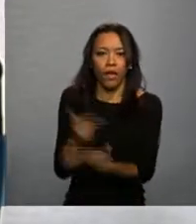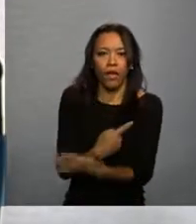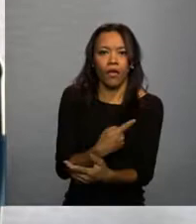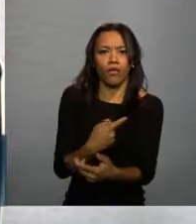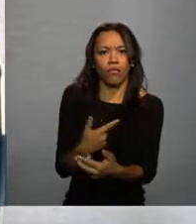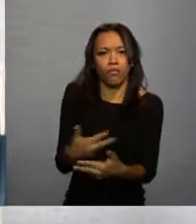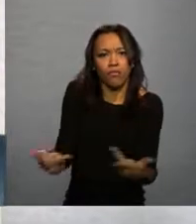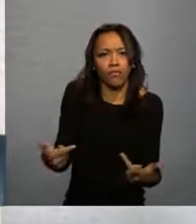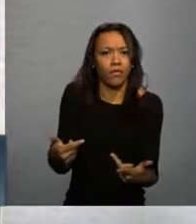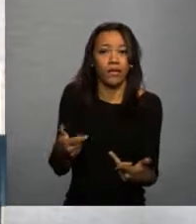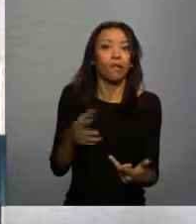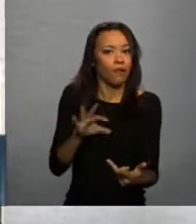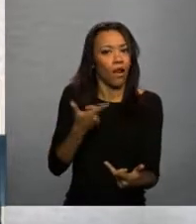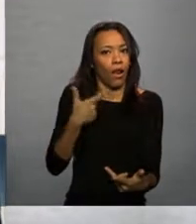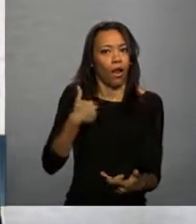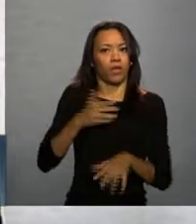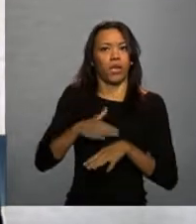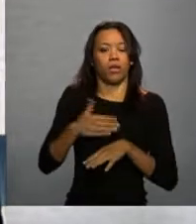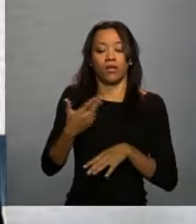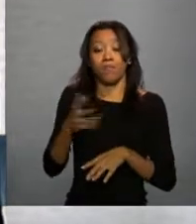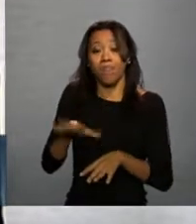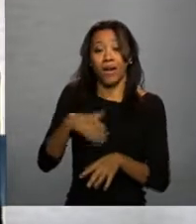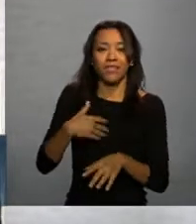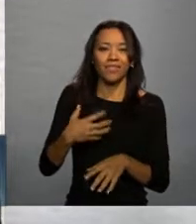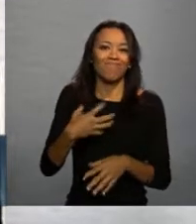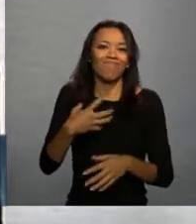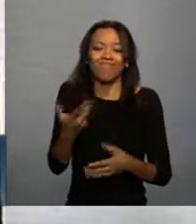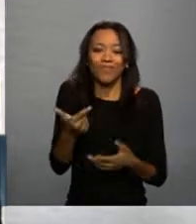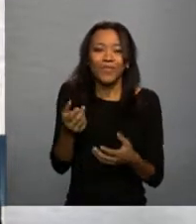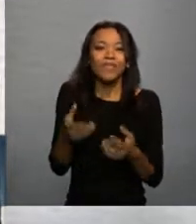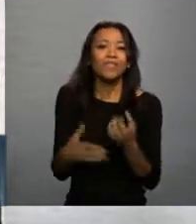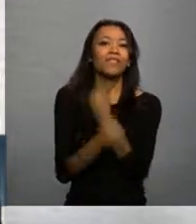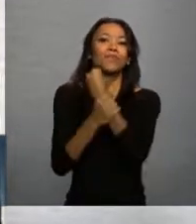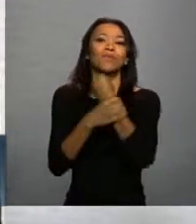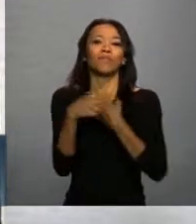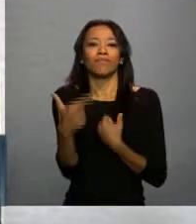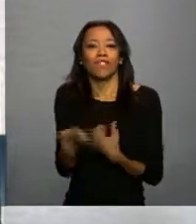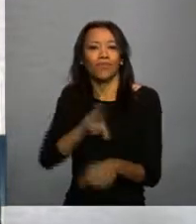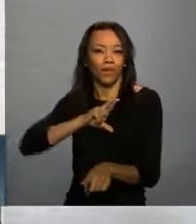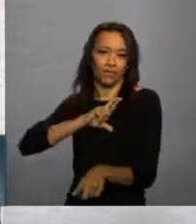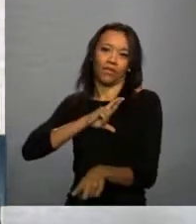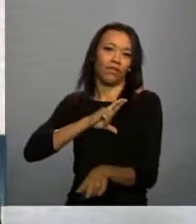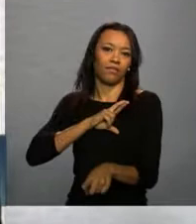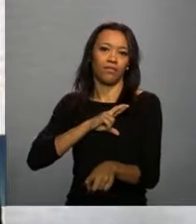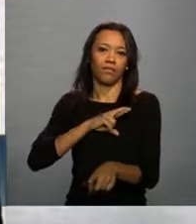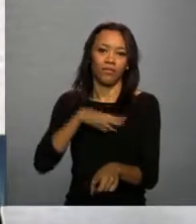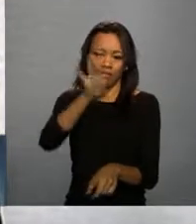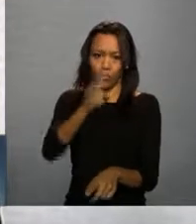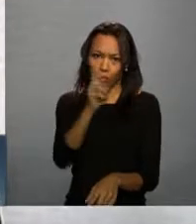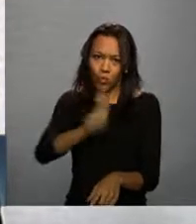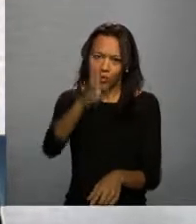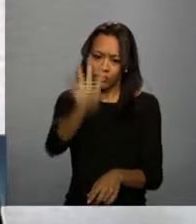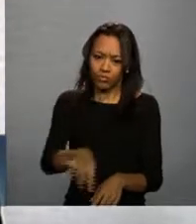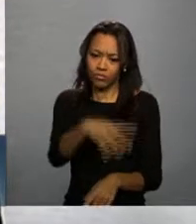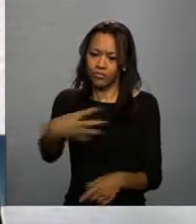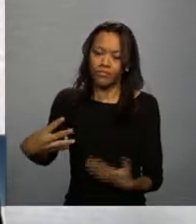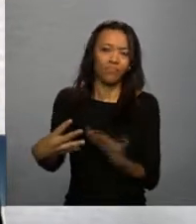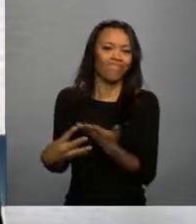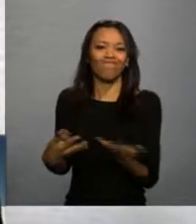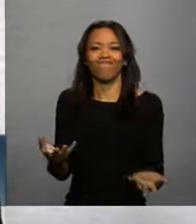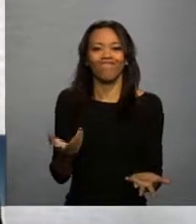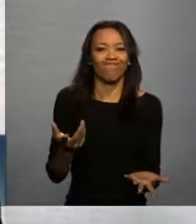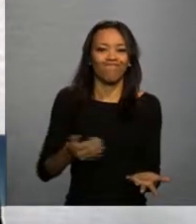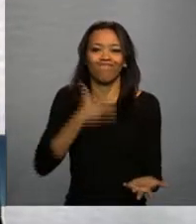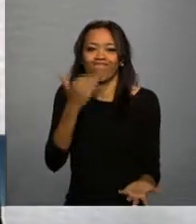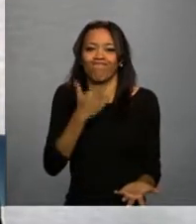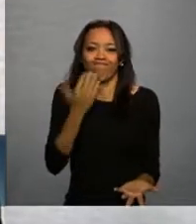propositais, mas gera uma insegurança, gera retrabalho, gera uma necessidade de supervisão e uma insegurança muito